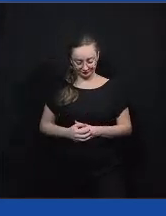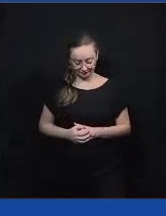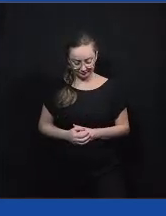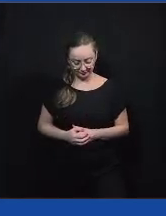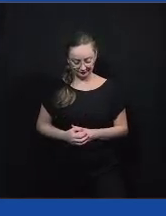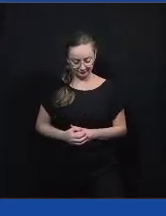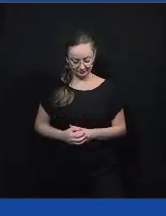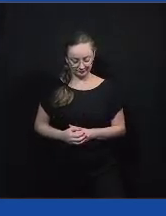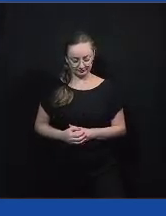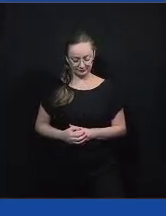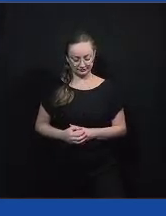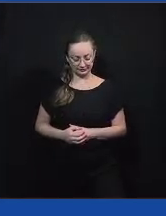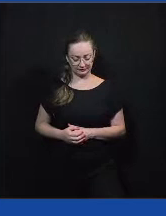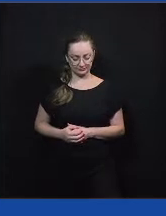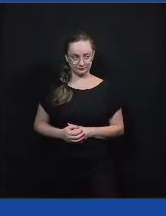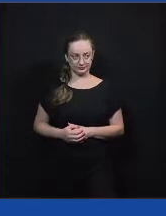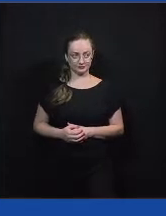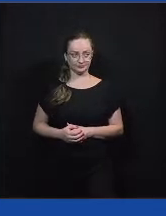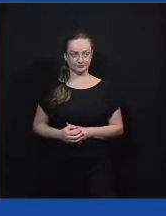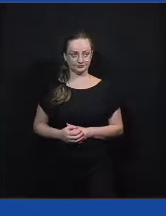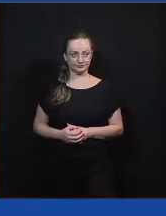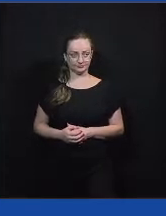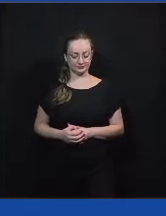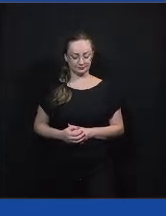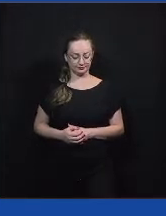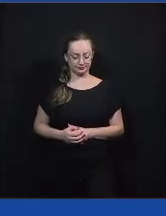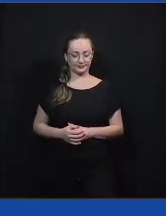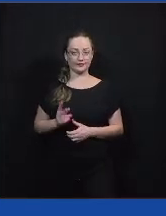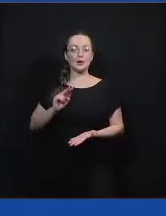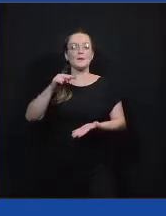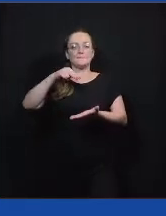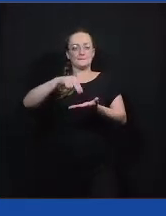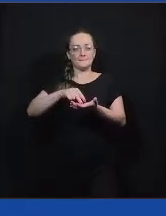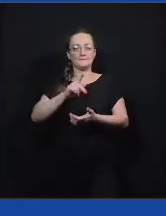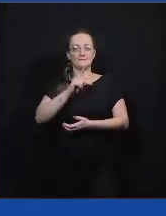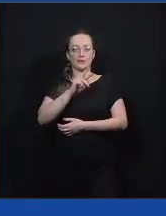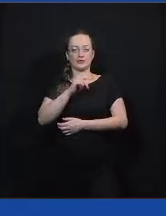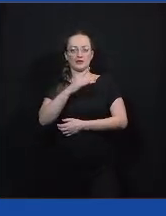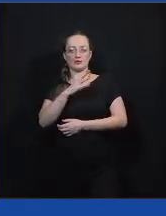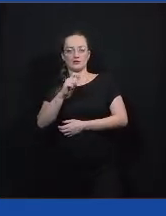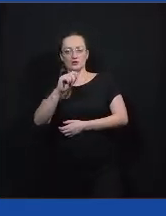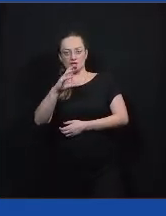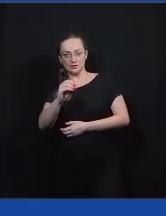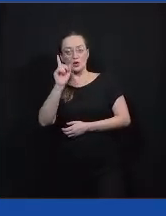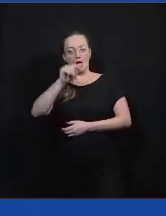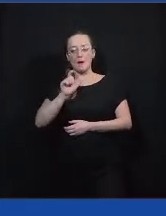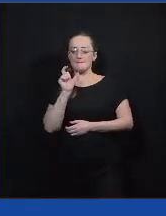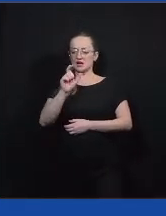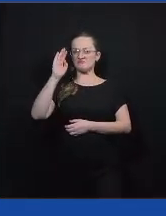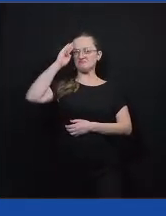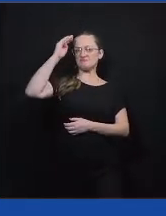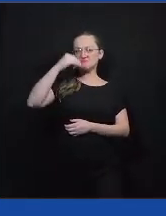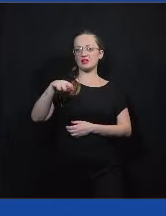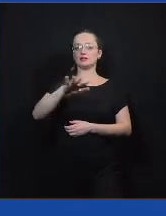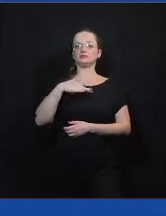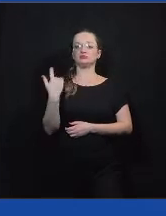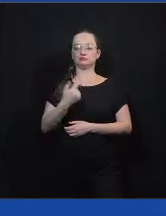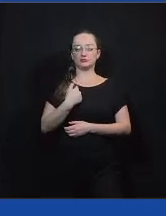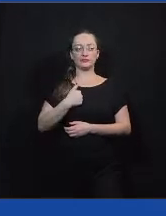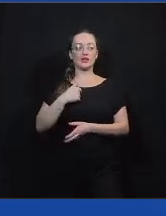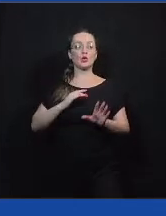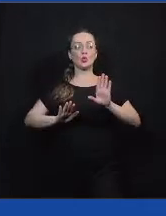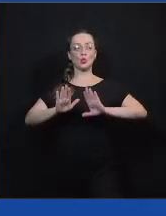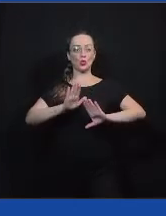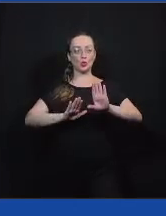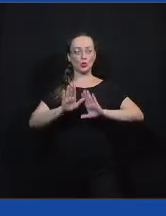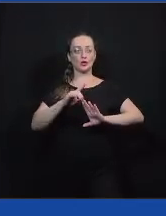Legal, Marina. Protagonismo é uma palavra-chave pro projeto de educação política e pra nós, do Terroir. É... Sempre com aquele cuidado, gente